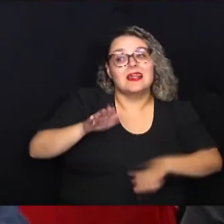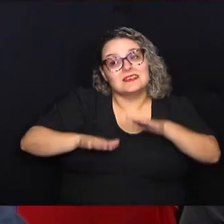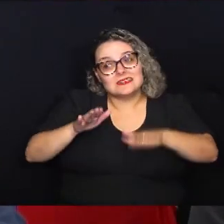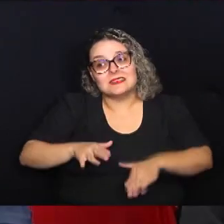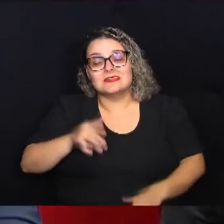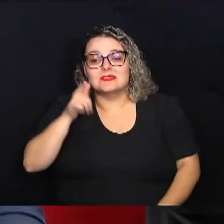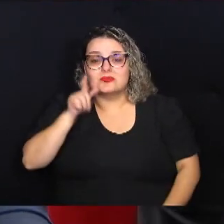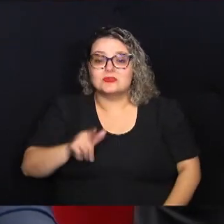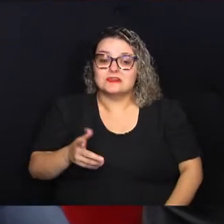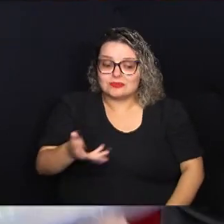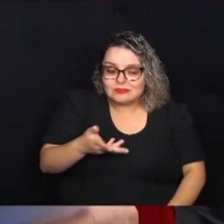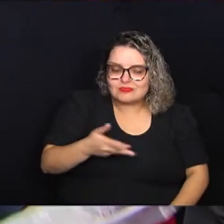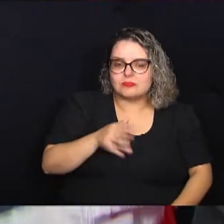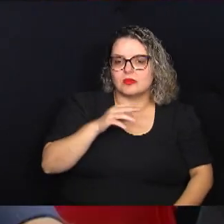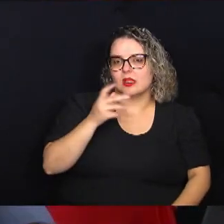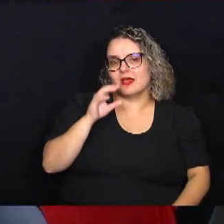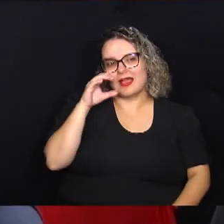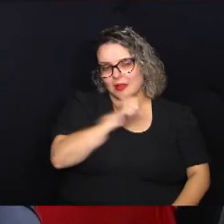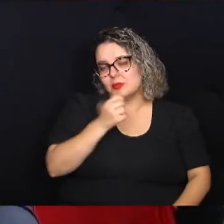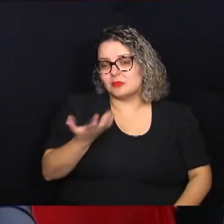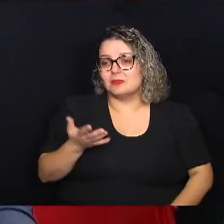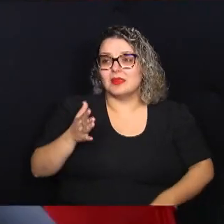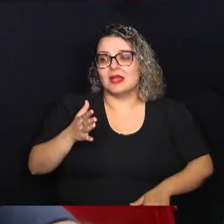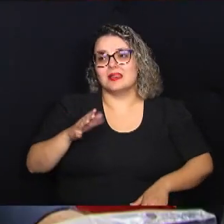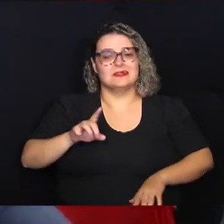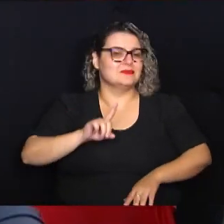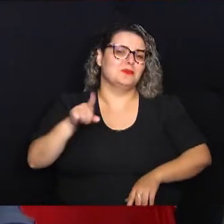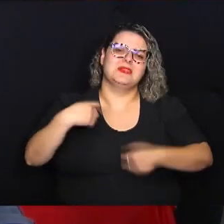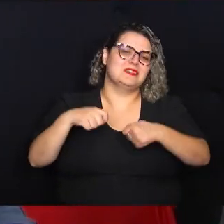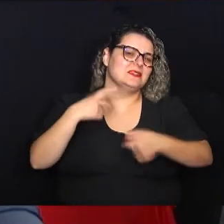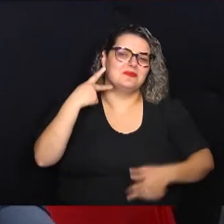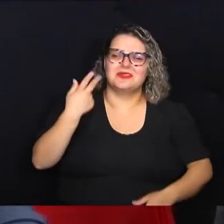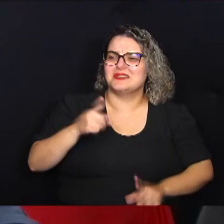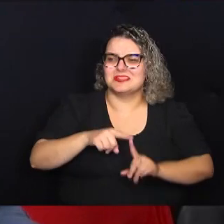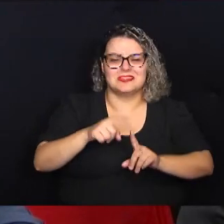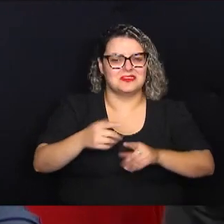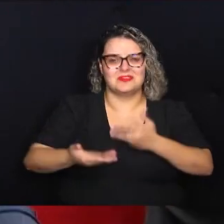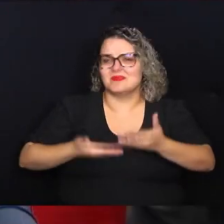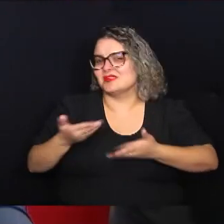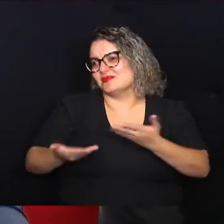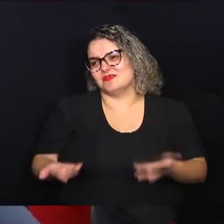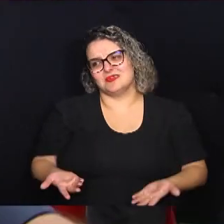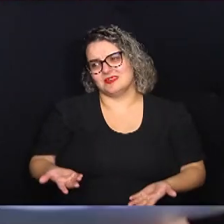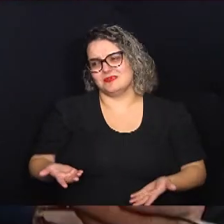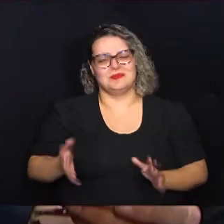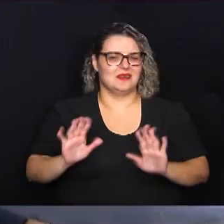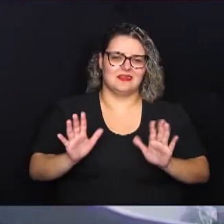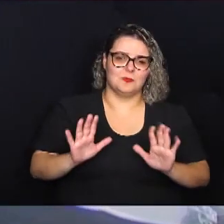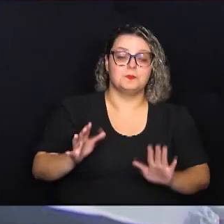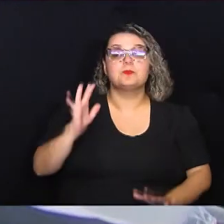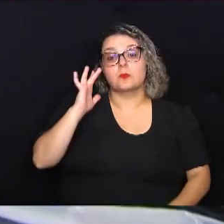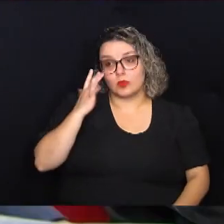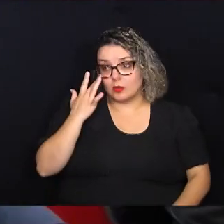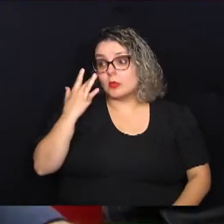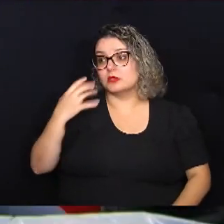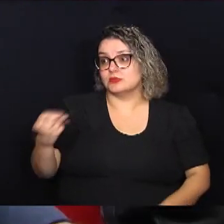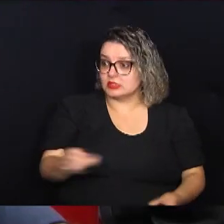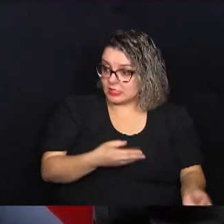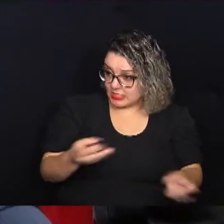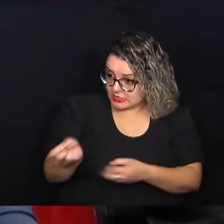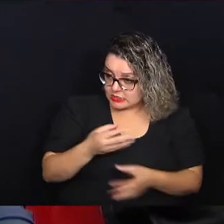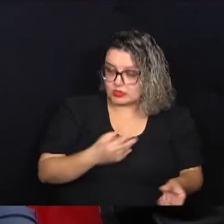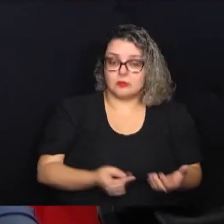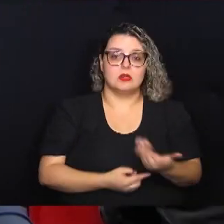alguma celeridade. Mas não é necessário um vereador para fazer esse tipo de função e missão. Então, eu acho que essa inovação